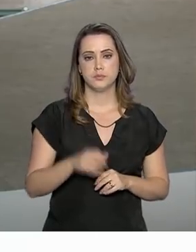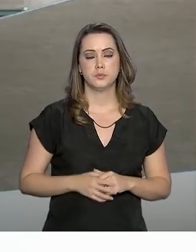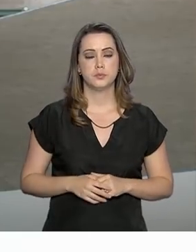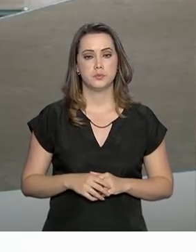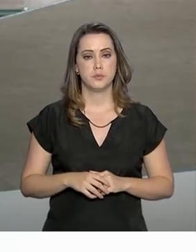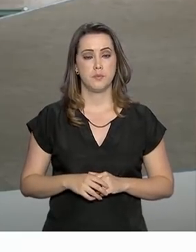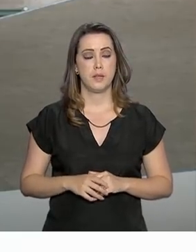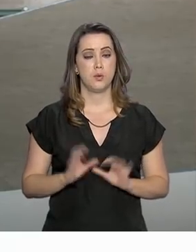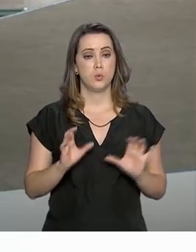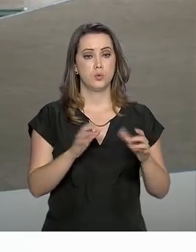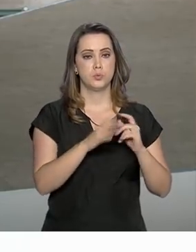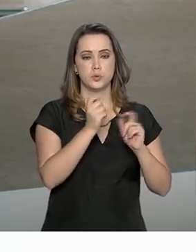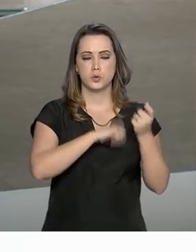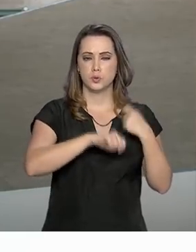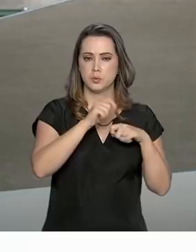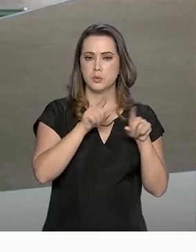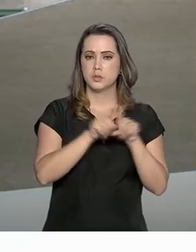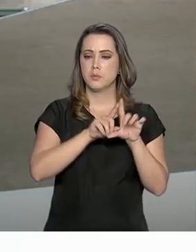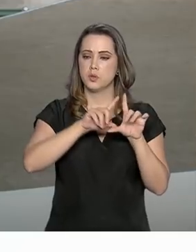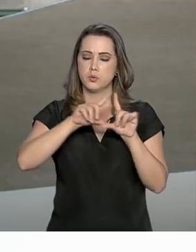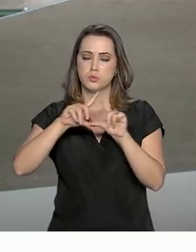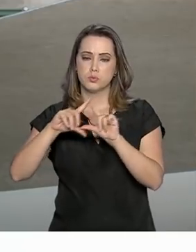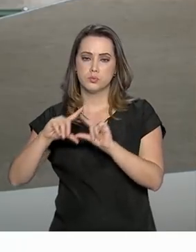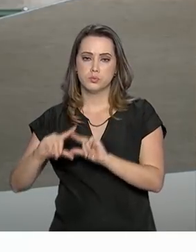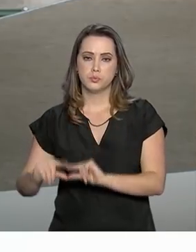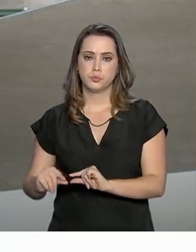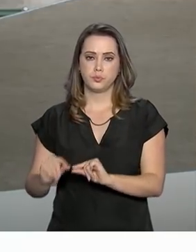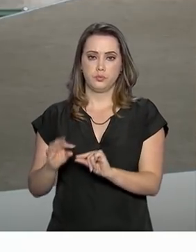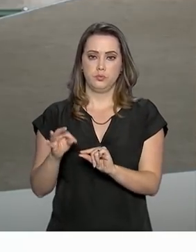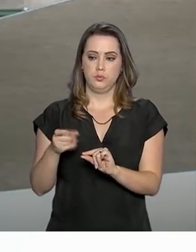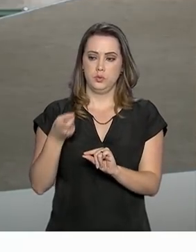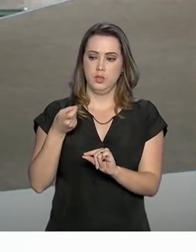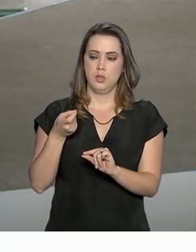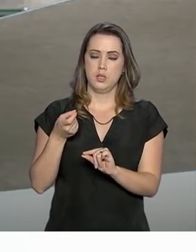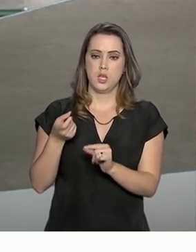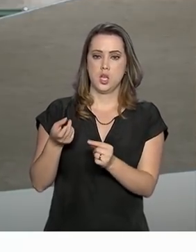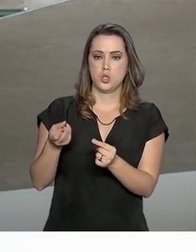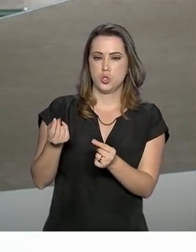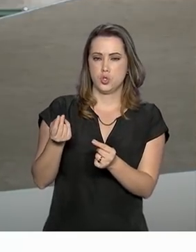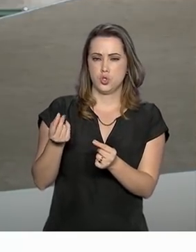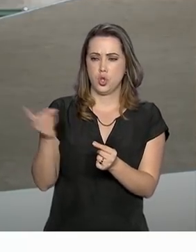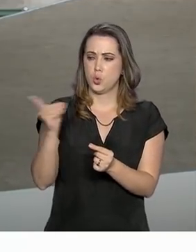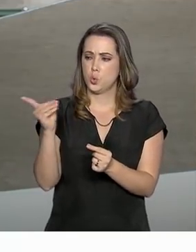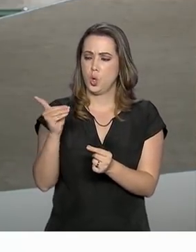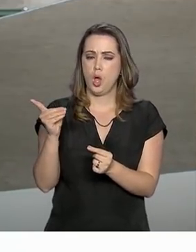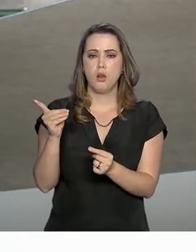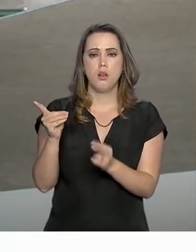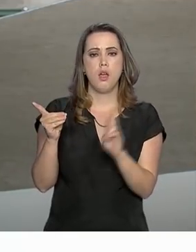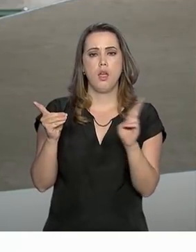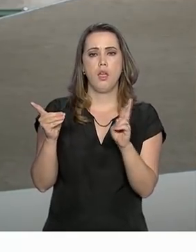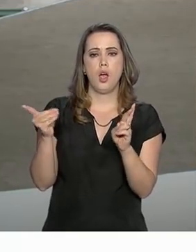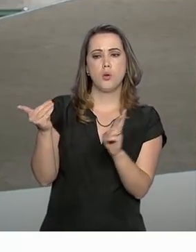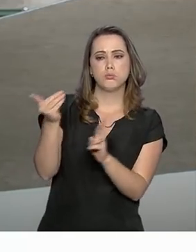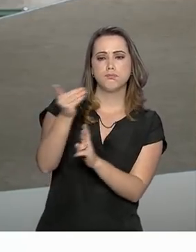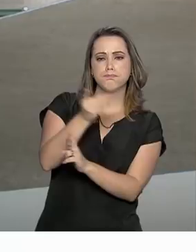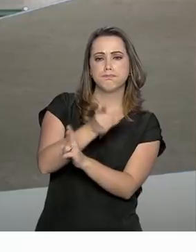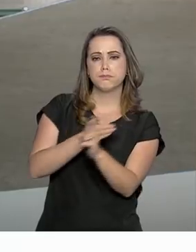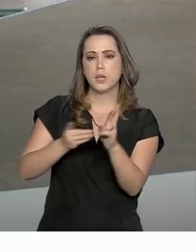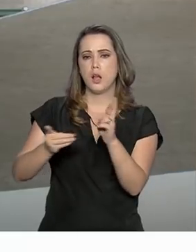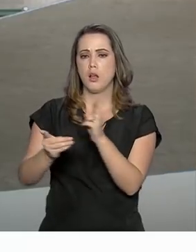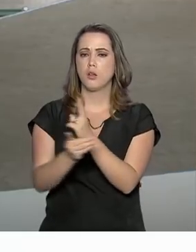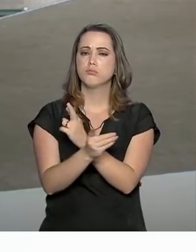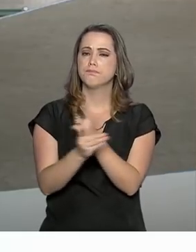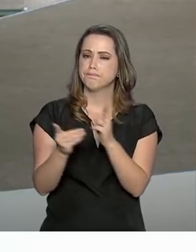Os economistas também reduziram a projeção para a taxa de câmbio. A previsão é que no fim do ano o dólar